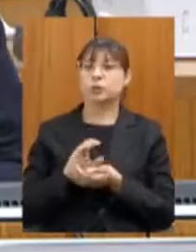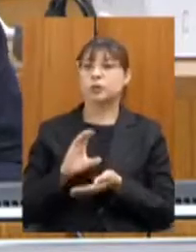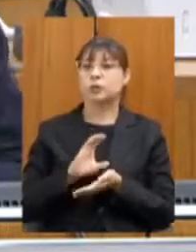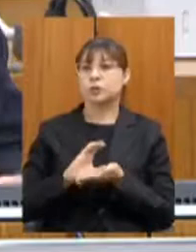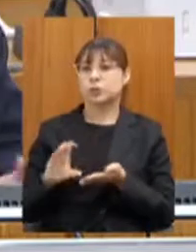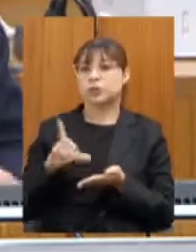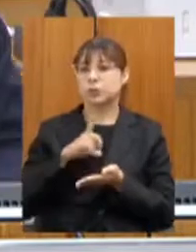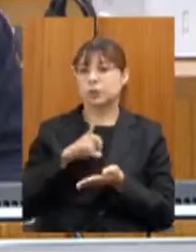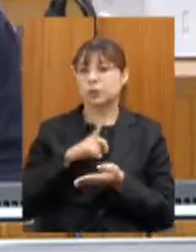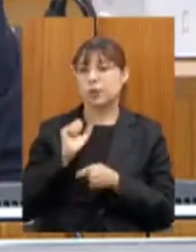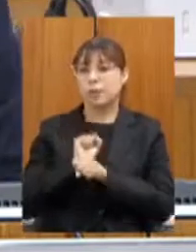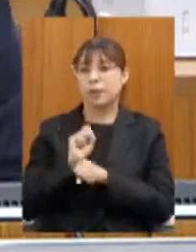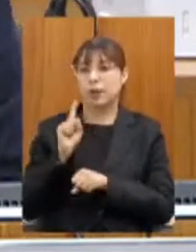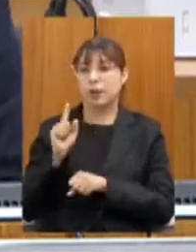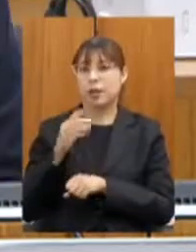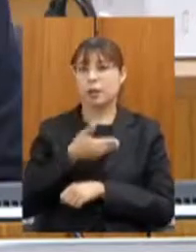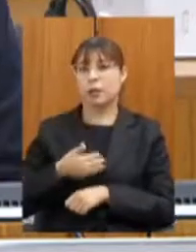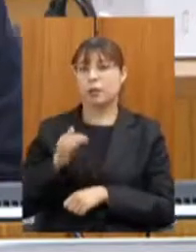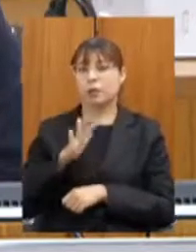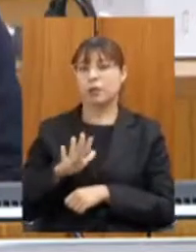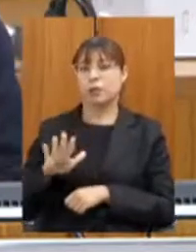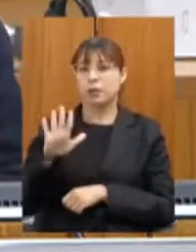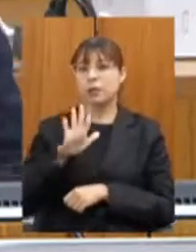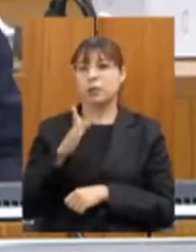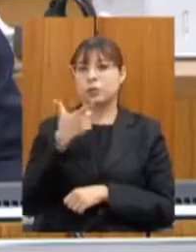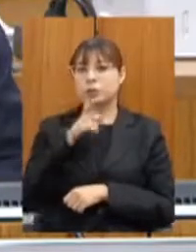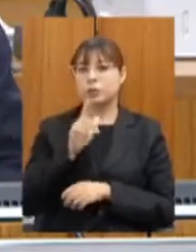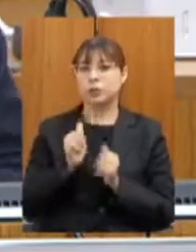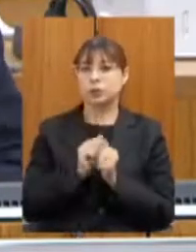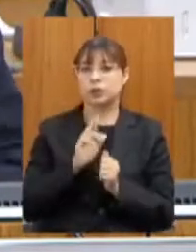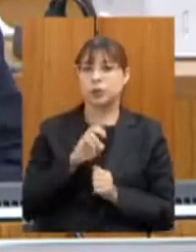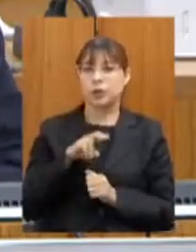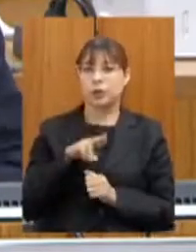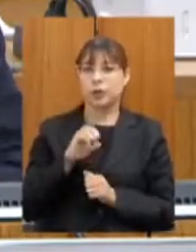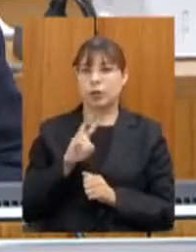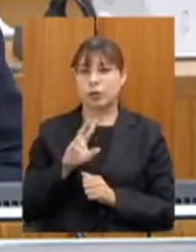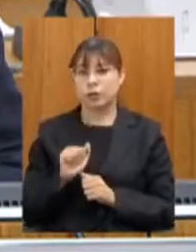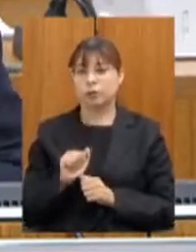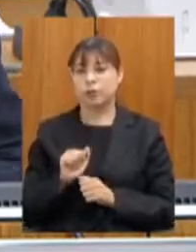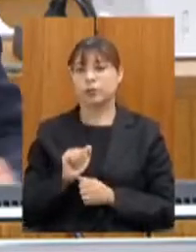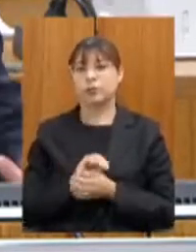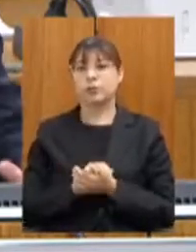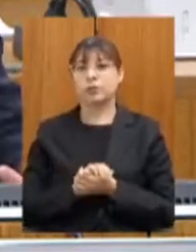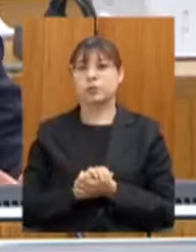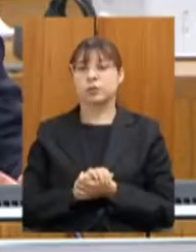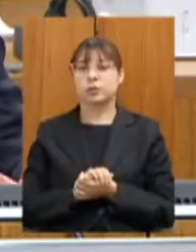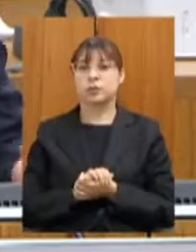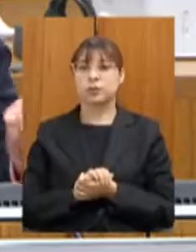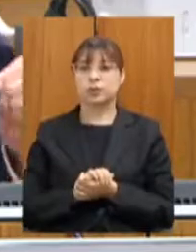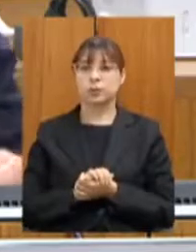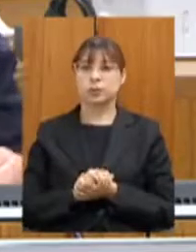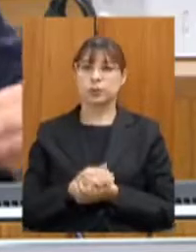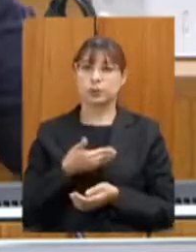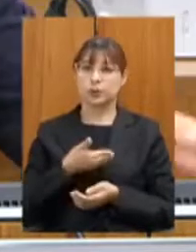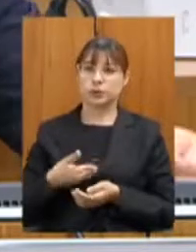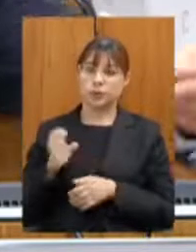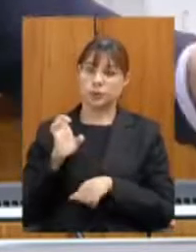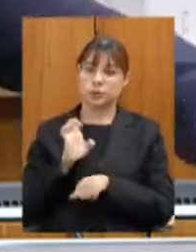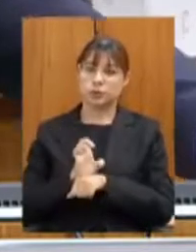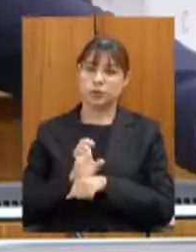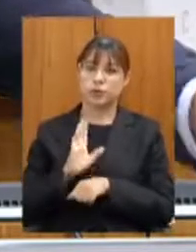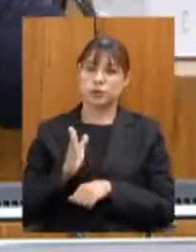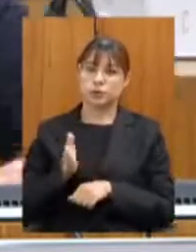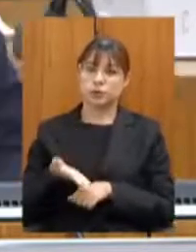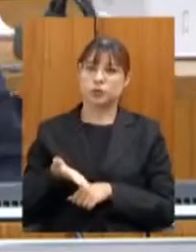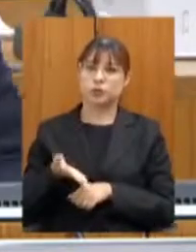federal e com uma complementação de recursos da Renova e também contra a partida do governo do Estado que já estava carimbado